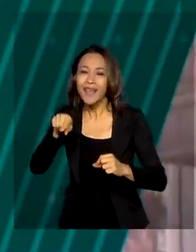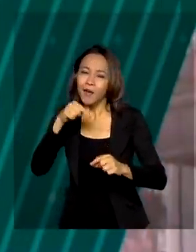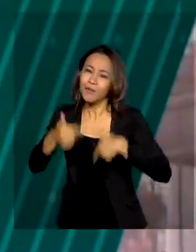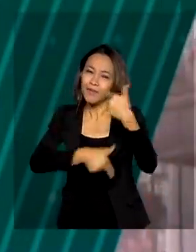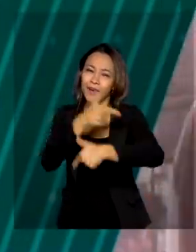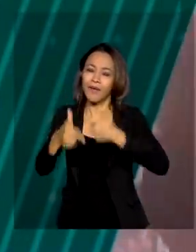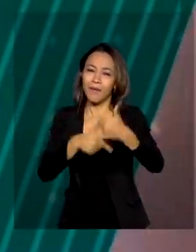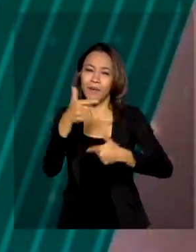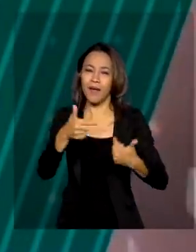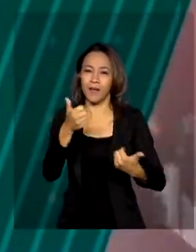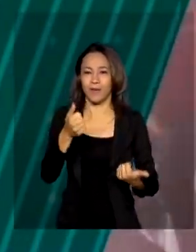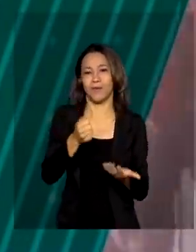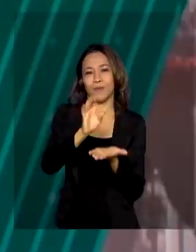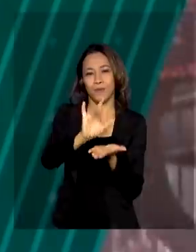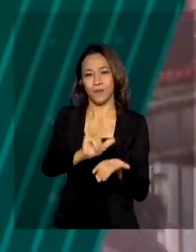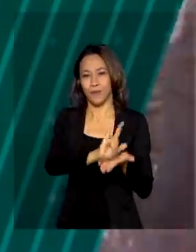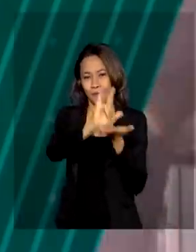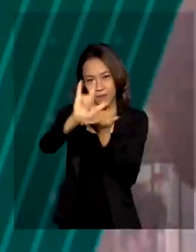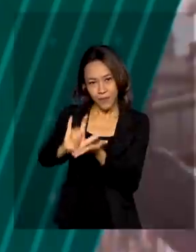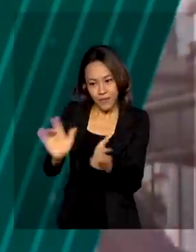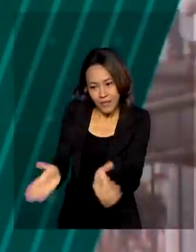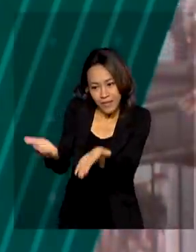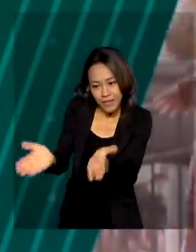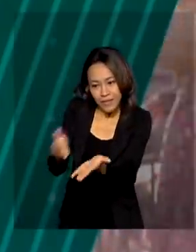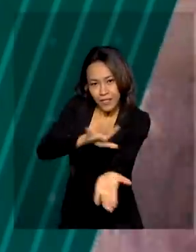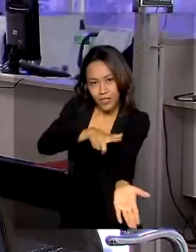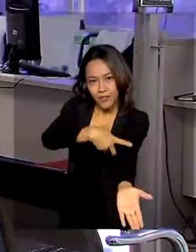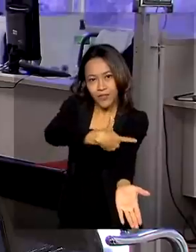Voluntária, que incentiva as doações.